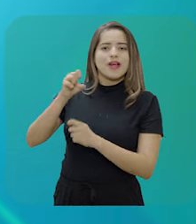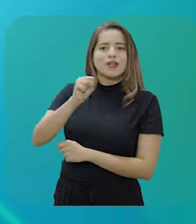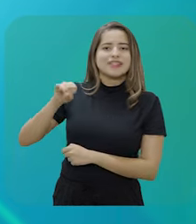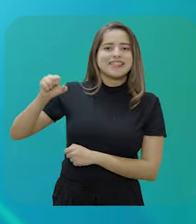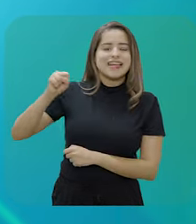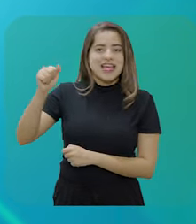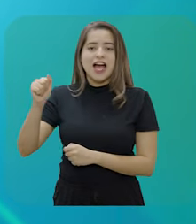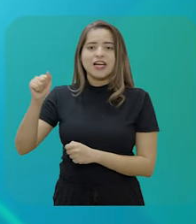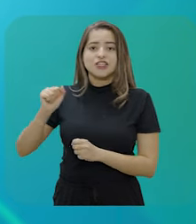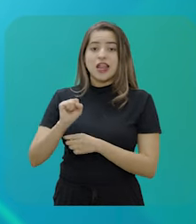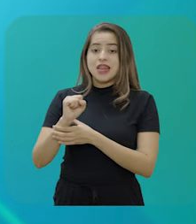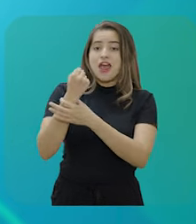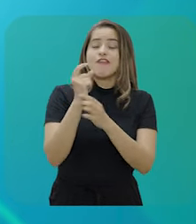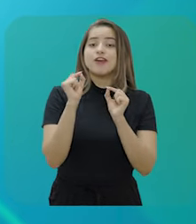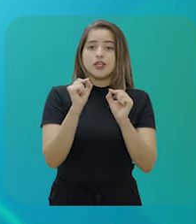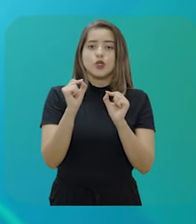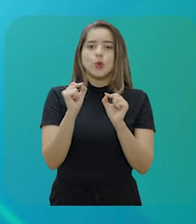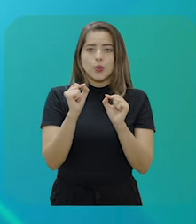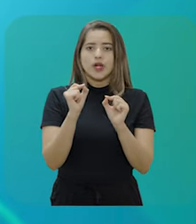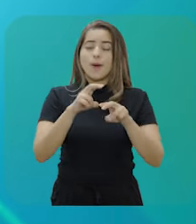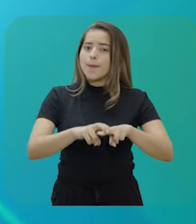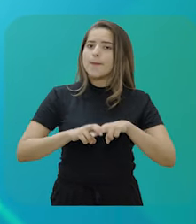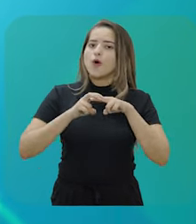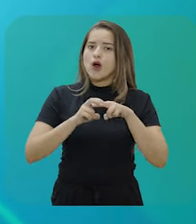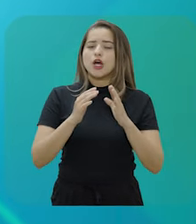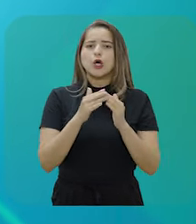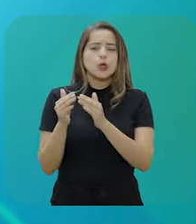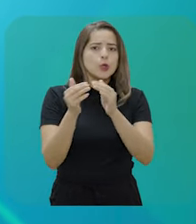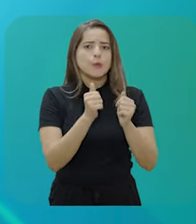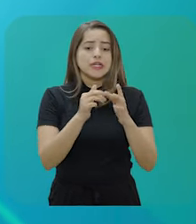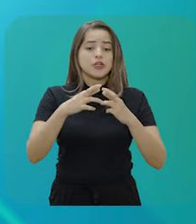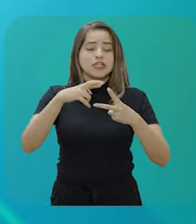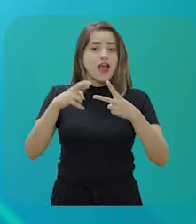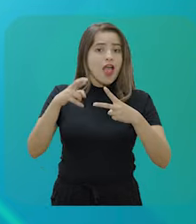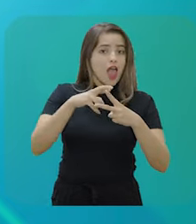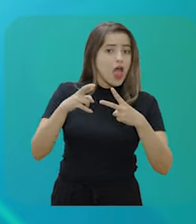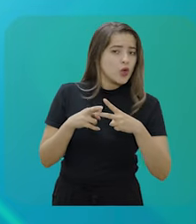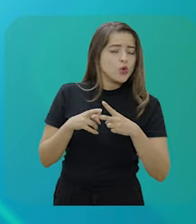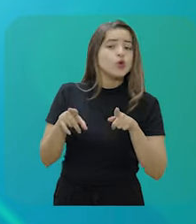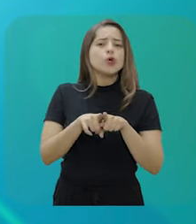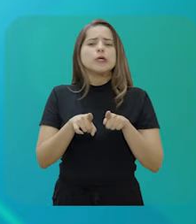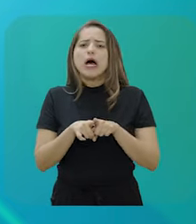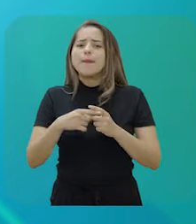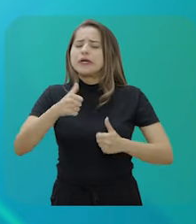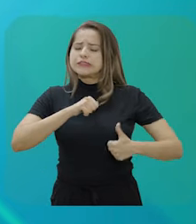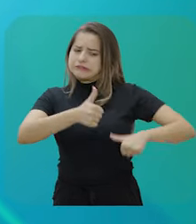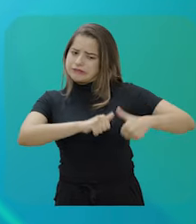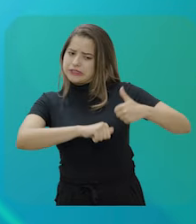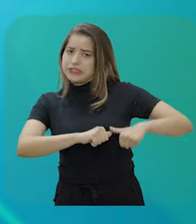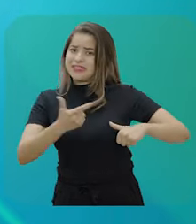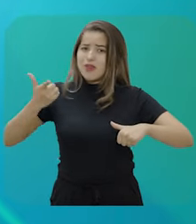composta pelos mesmos peritos que emitiram a decisão inicial, enquanto que o recurso é uma nova junta